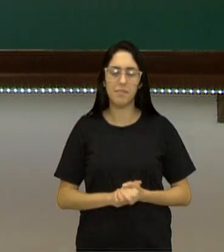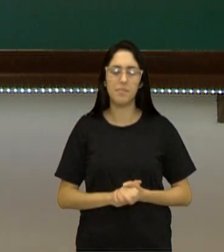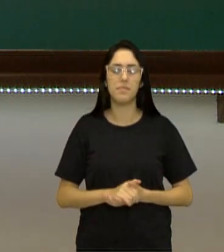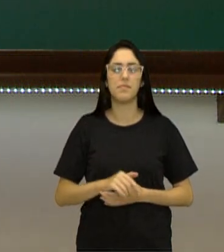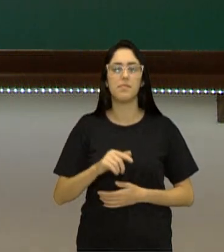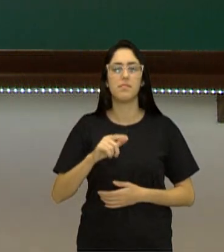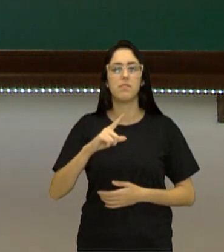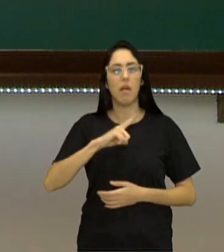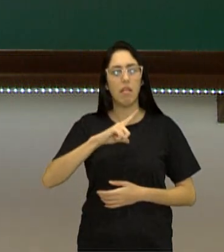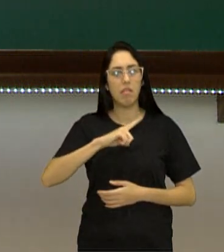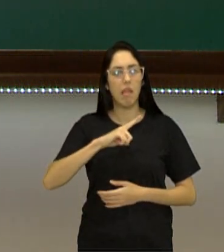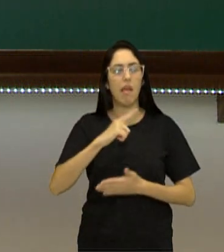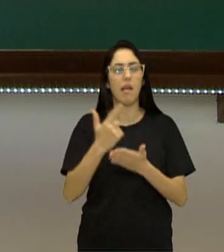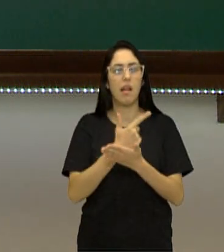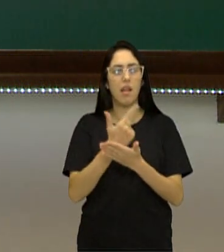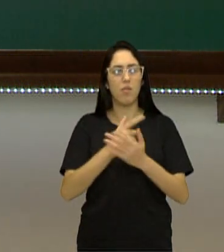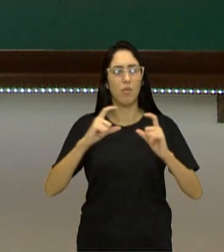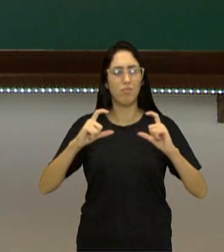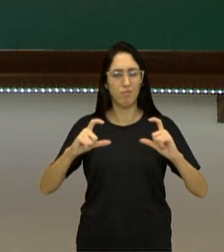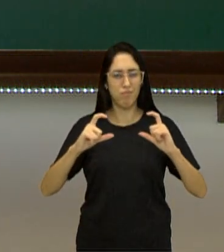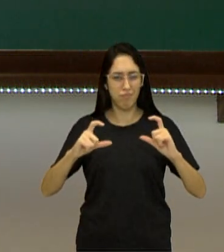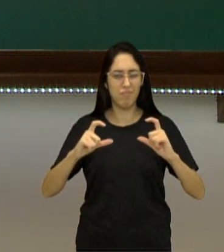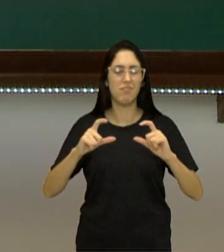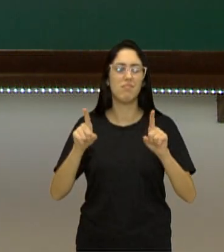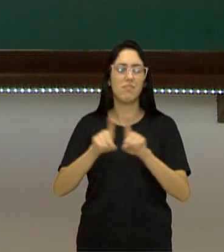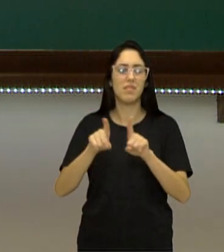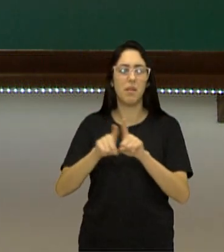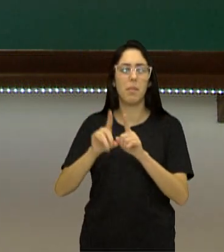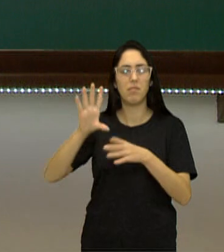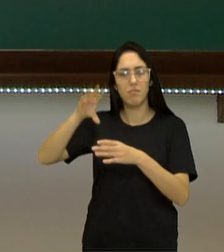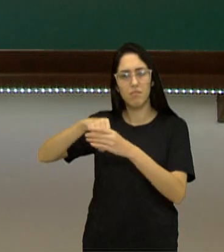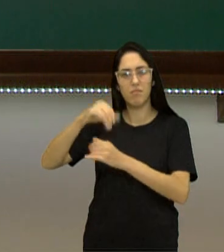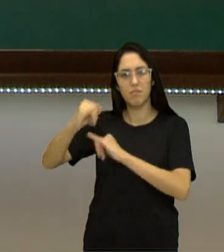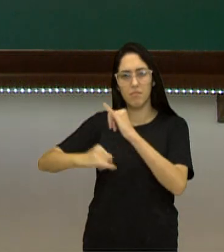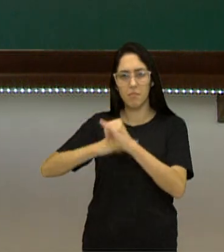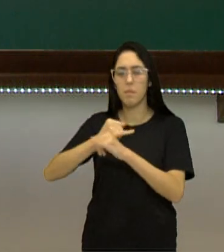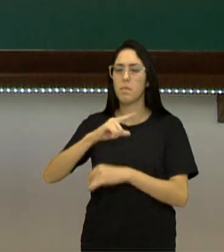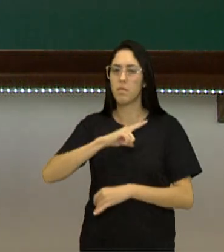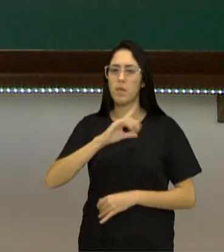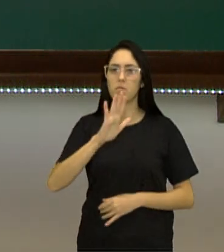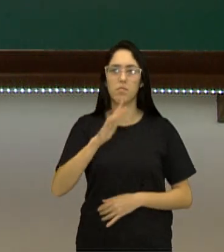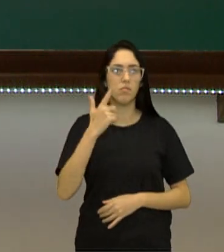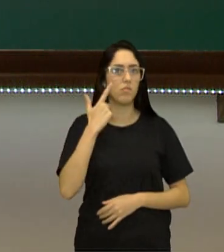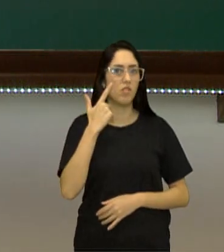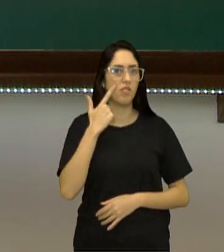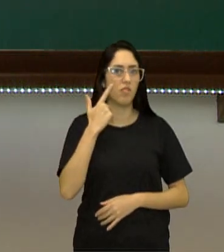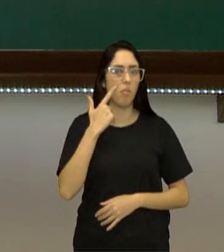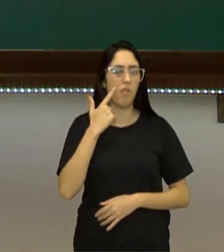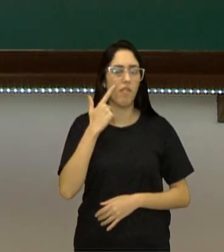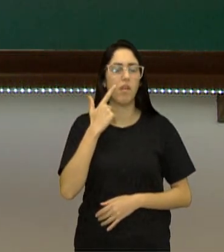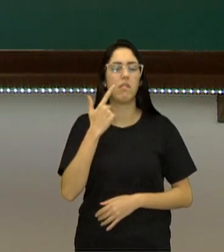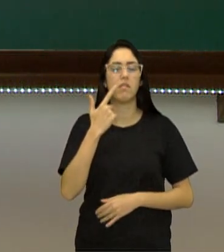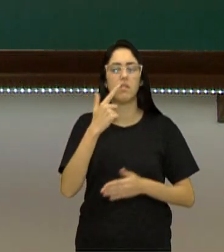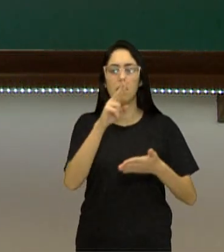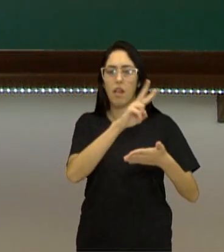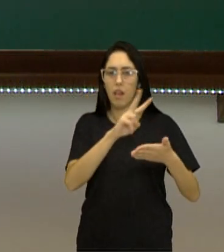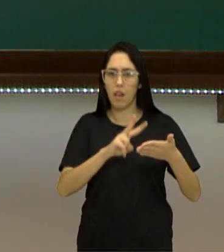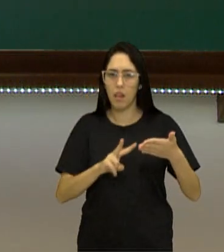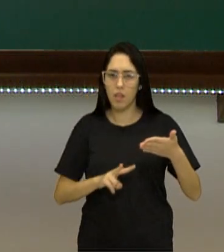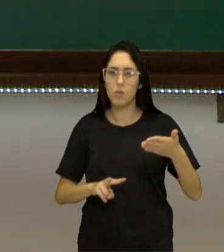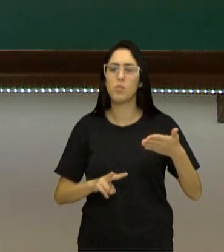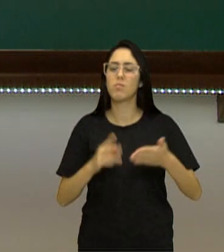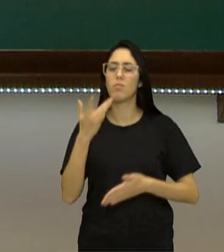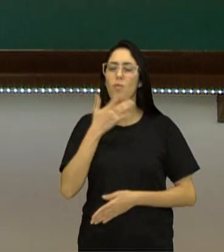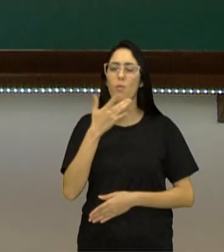inclusive nas enciclopédias digitais colaborativas. Vamos lá, então, começar uma leitura bem